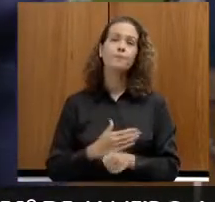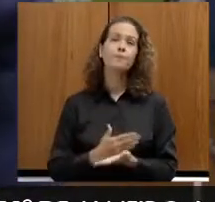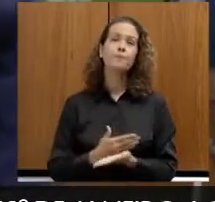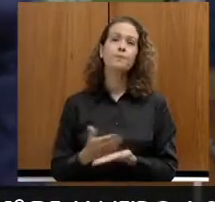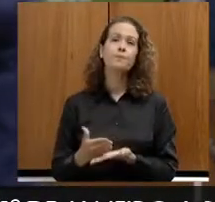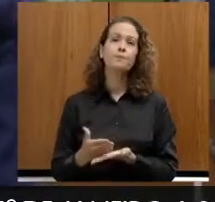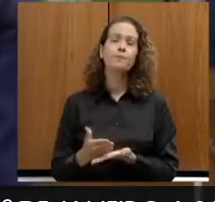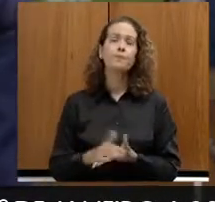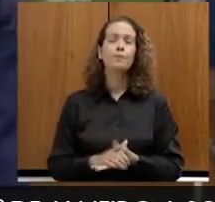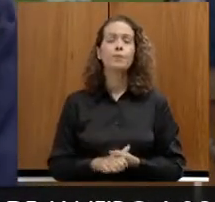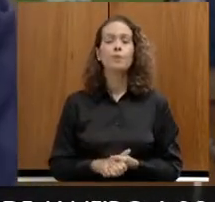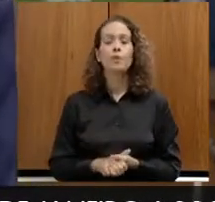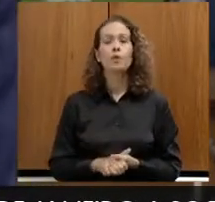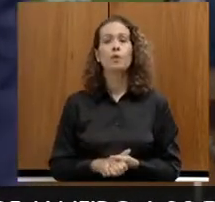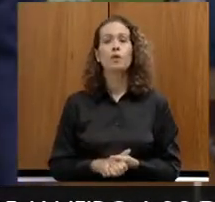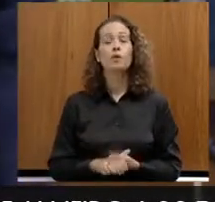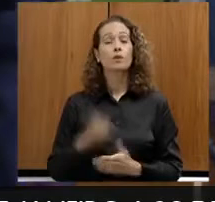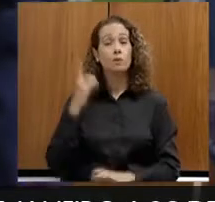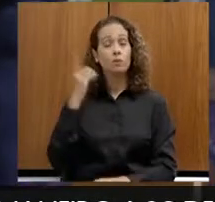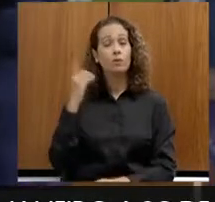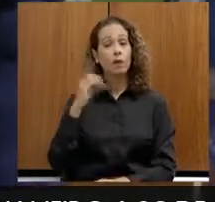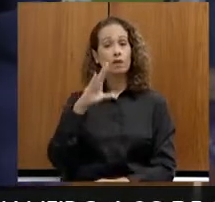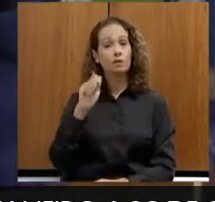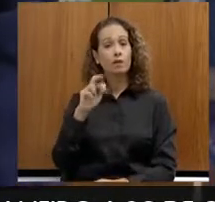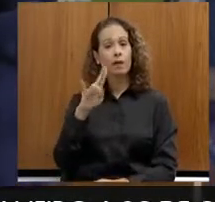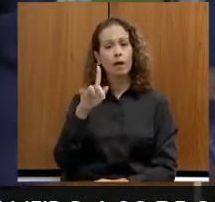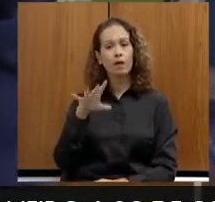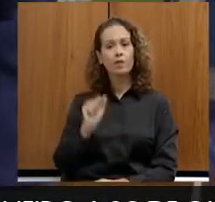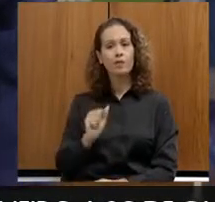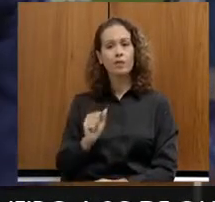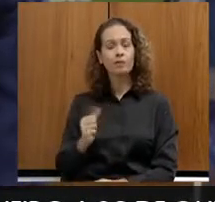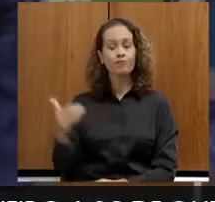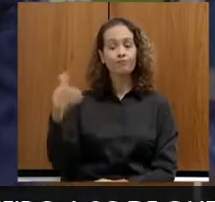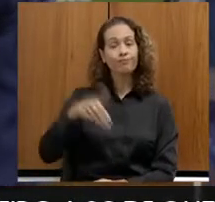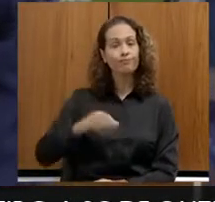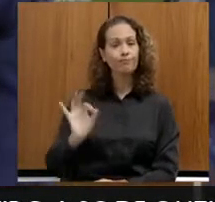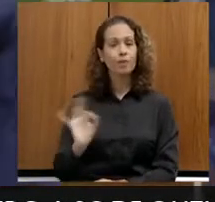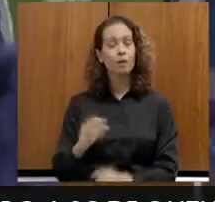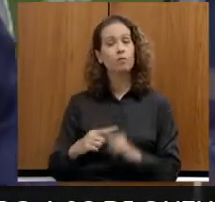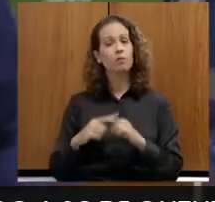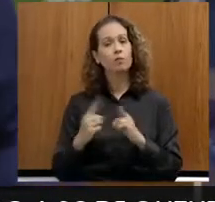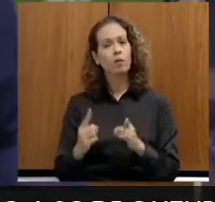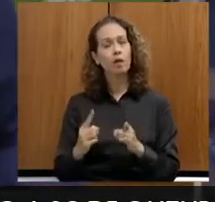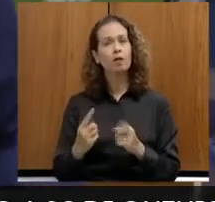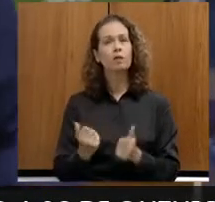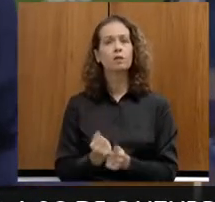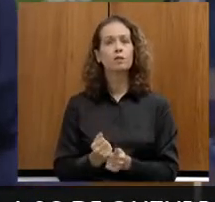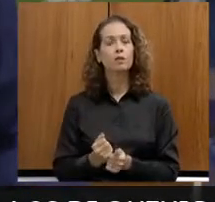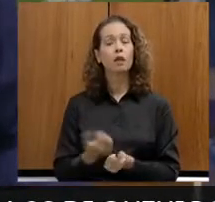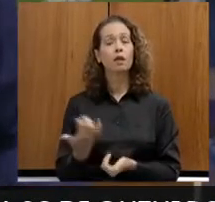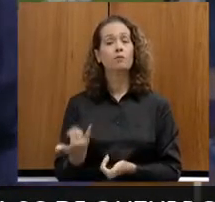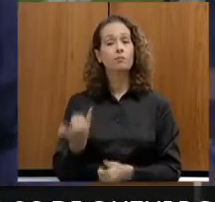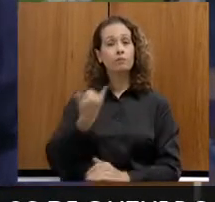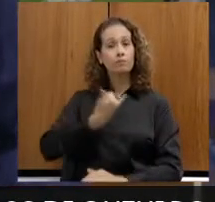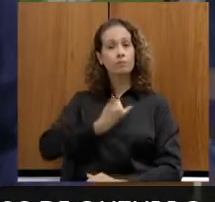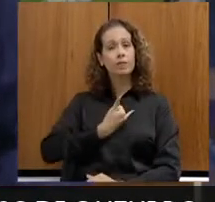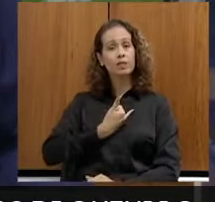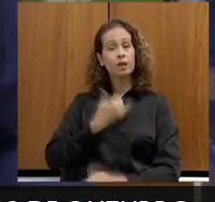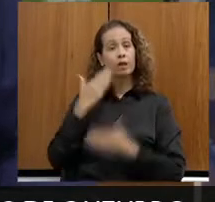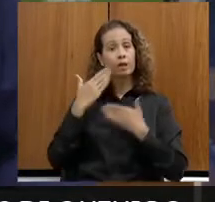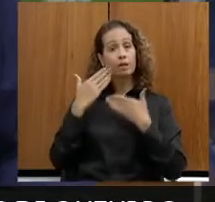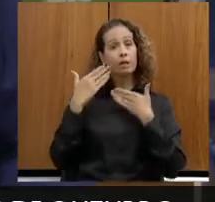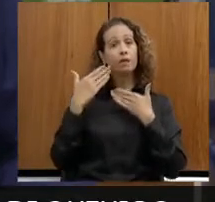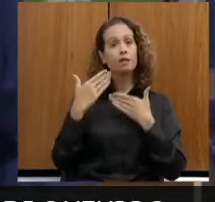Carlos Henrique, ele não pôde estar presente, mas ele mandou um bilhete aqui, onde ele agradece para a Avenida pela